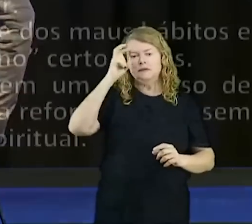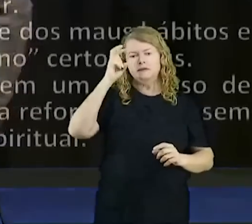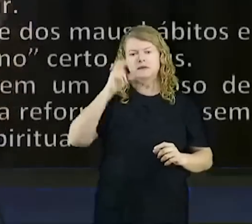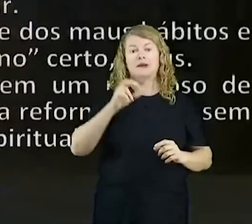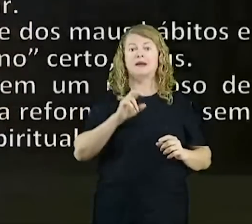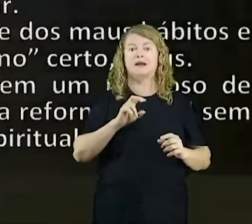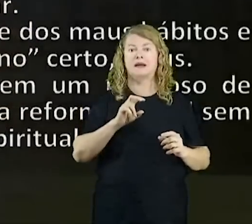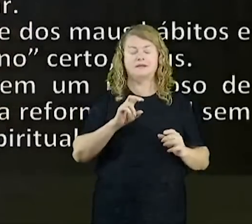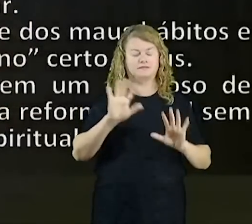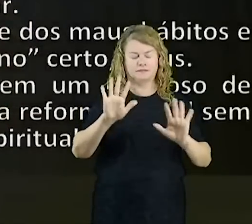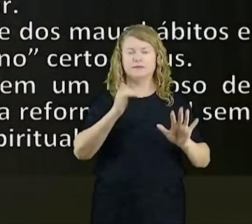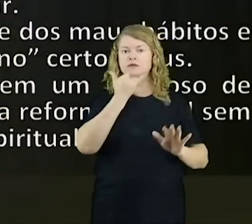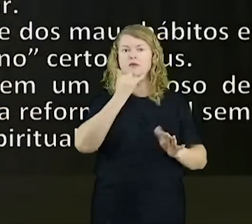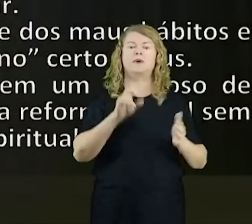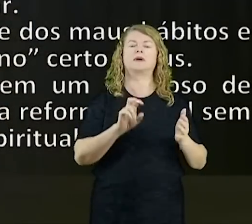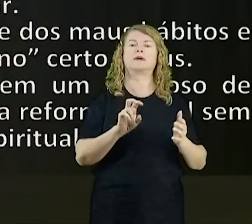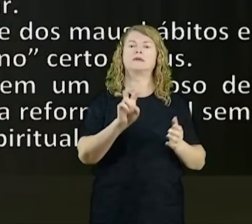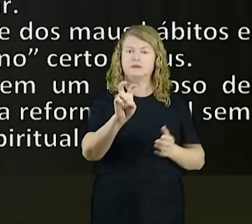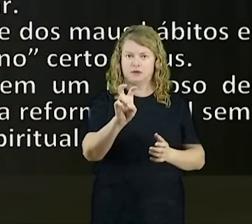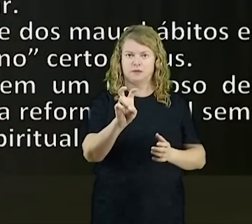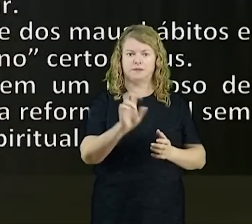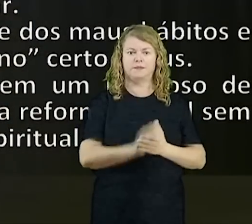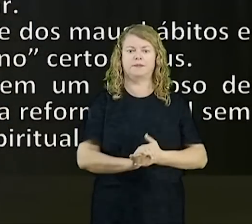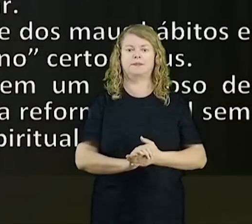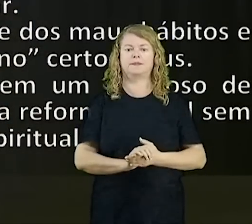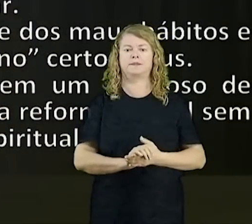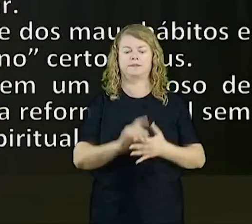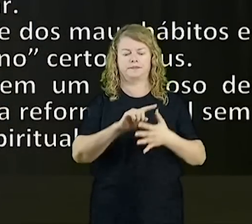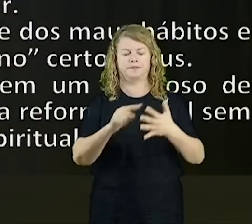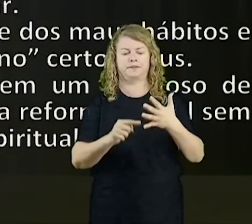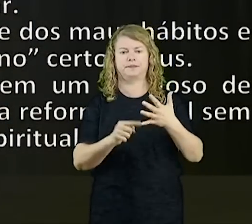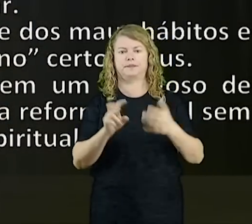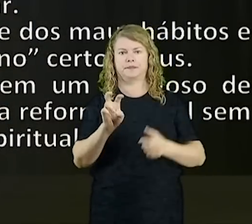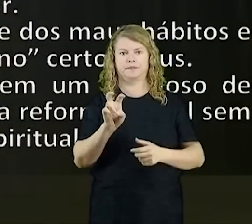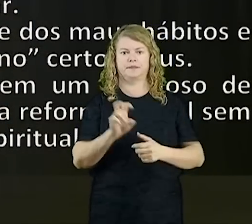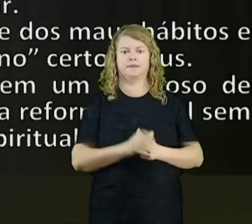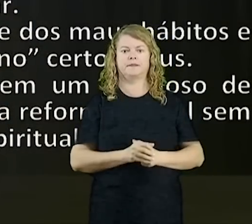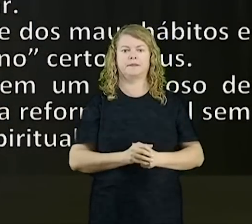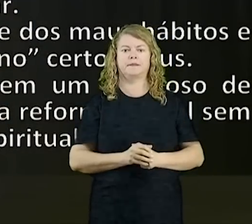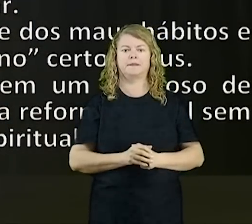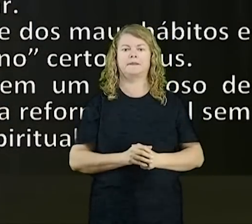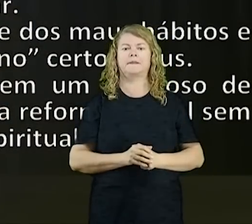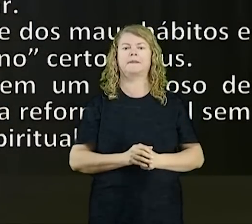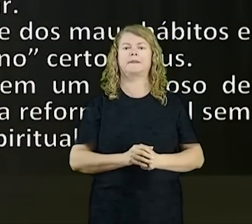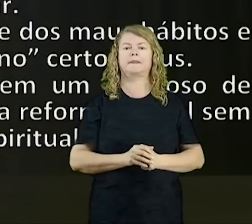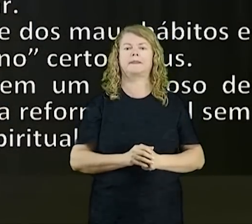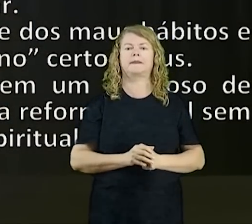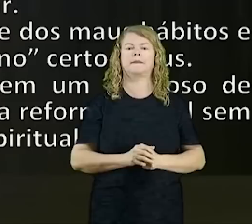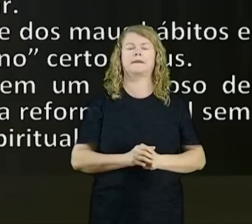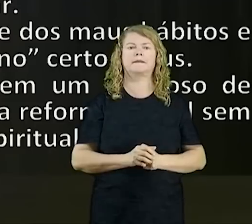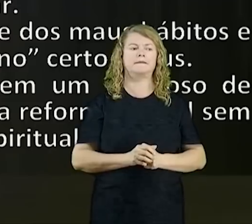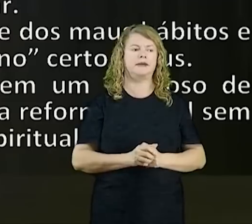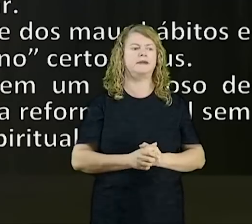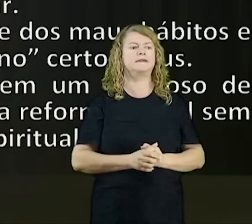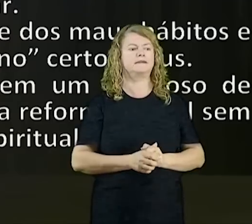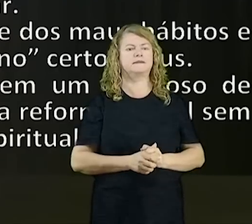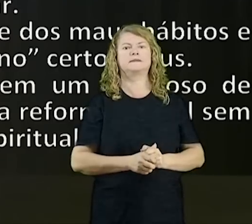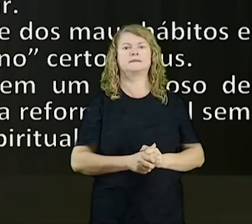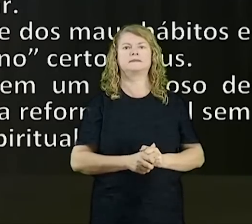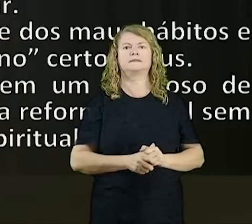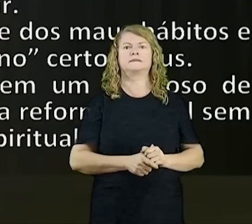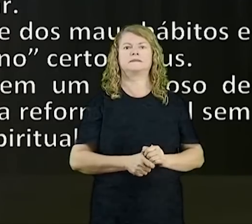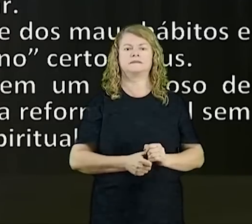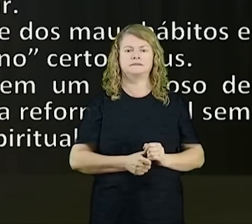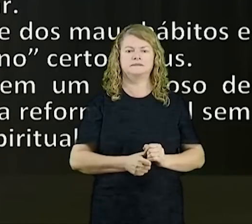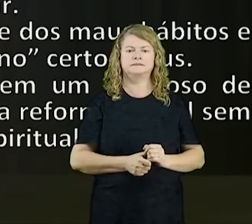demônios buscam pessoas, que experimentam uma conversão parcial, e voltando, acham a desocupada, a varrida e a adornada,